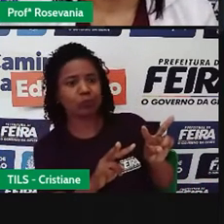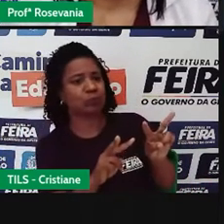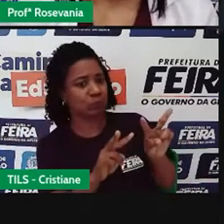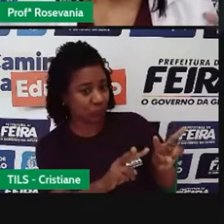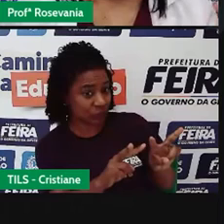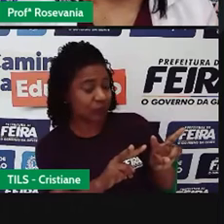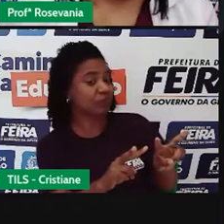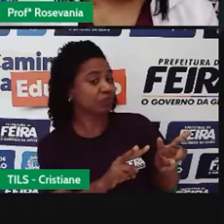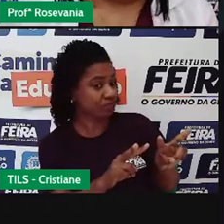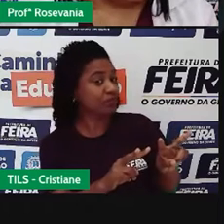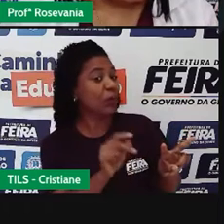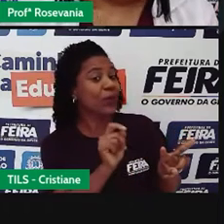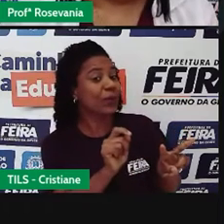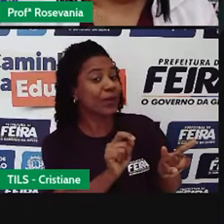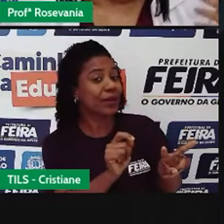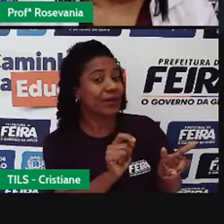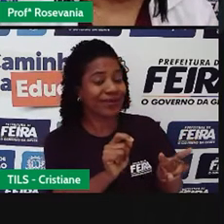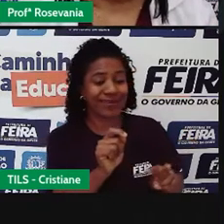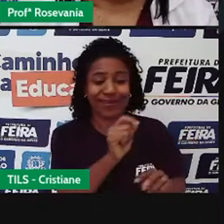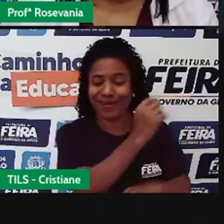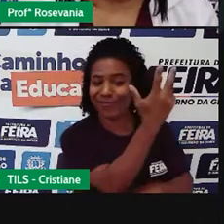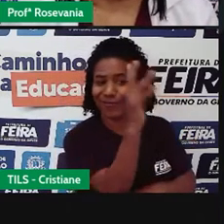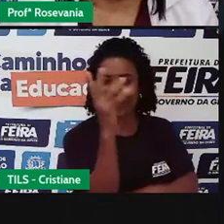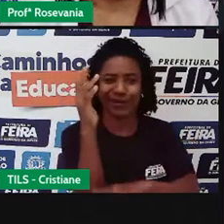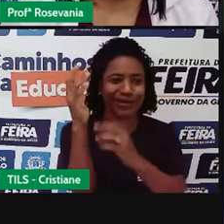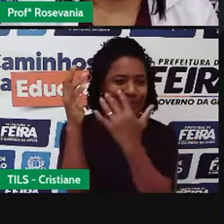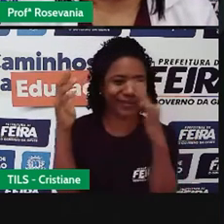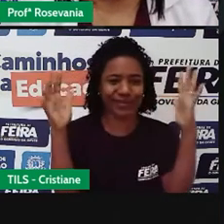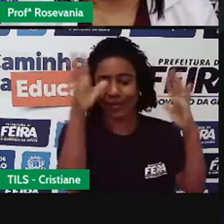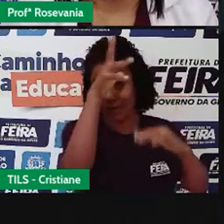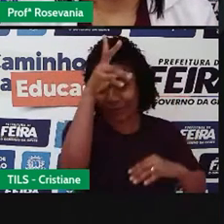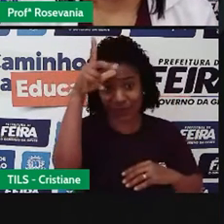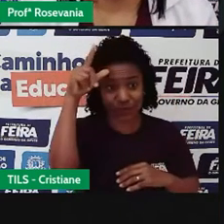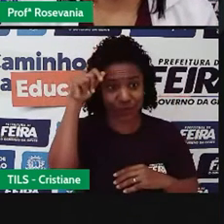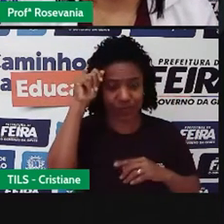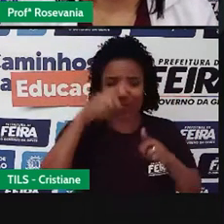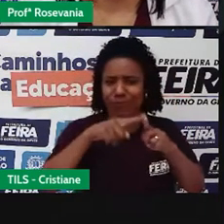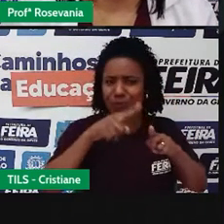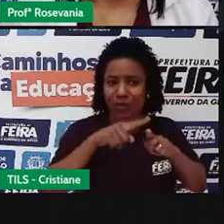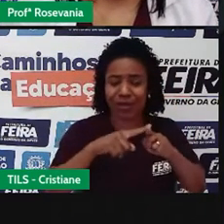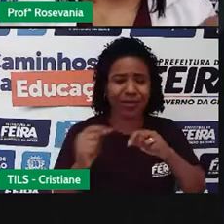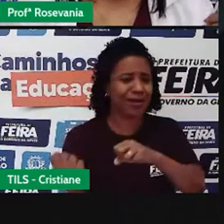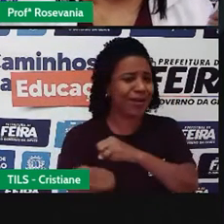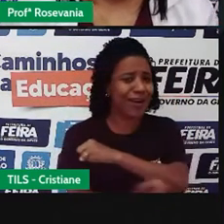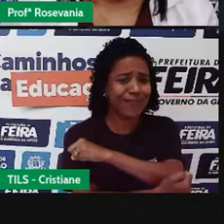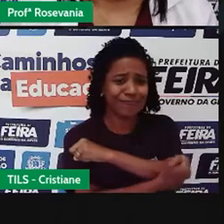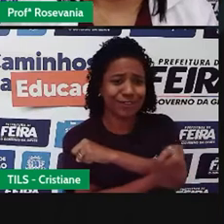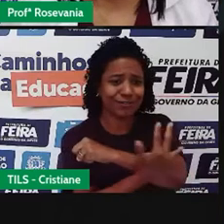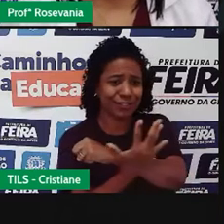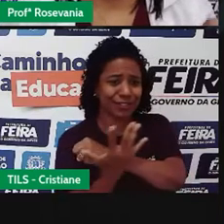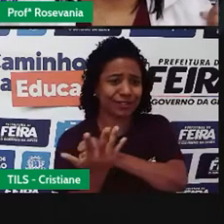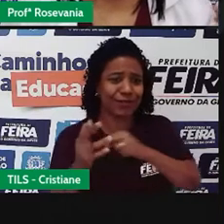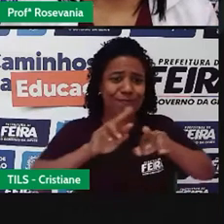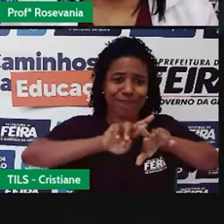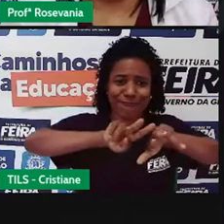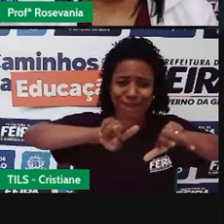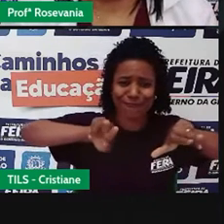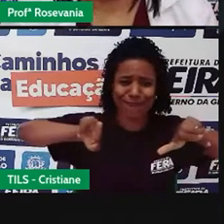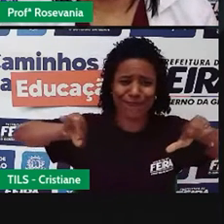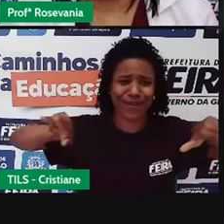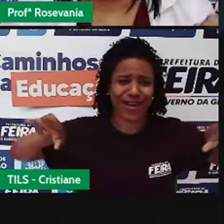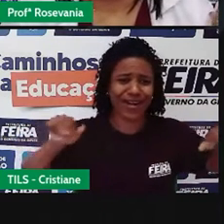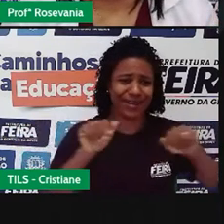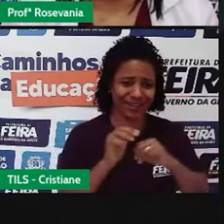planeta, o fato de ainda ter um monte de planta, né, pela sua biodiversidade ali, né, tem muitos animais,